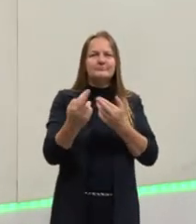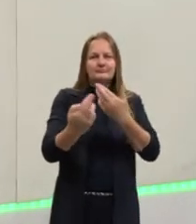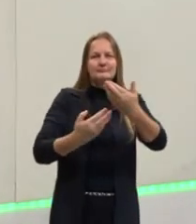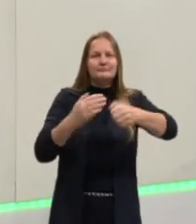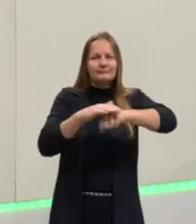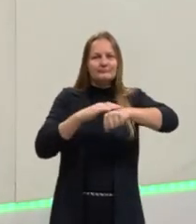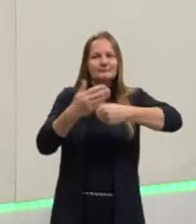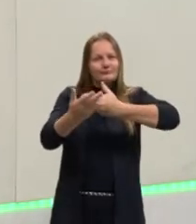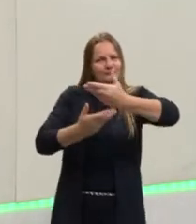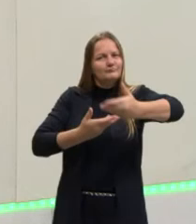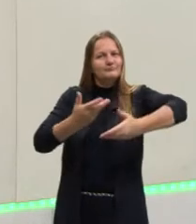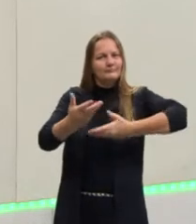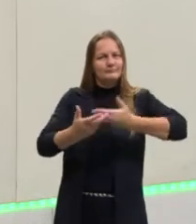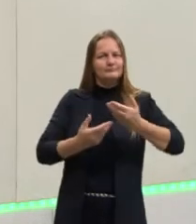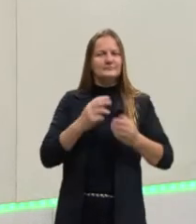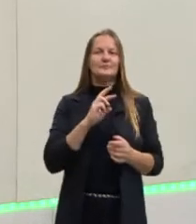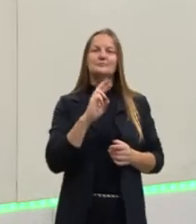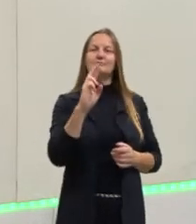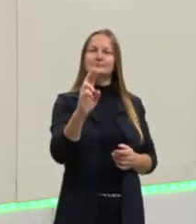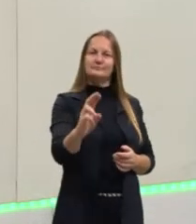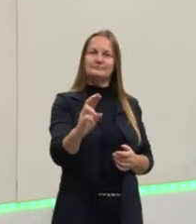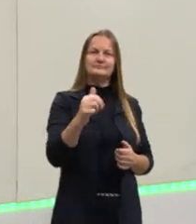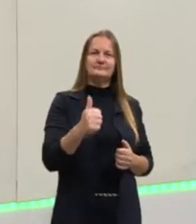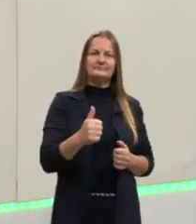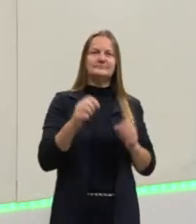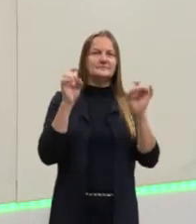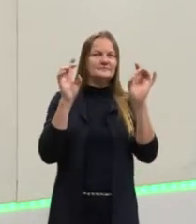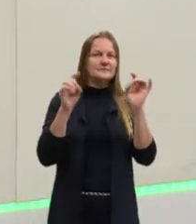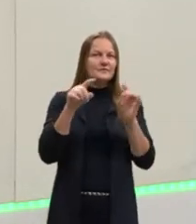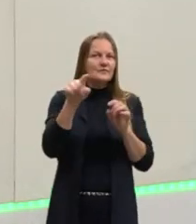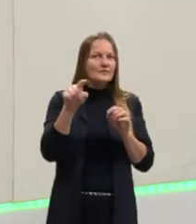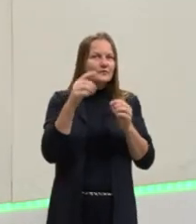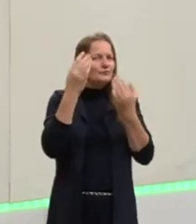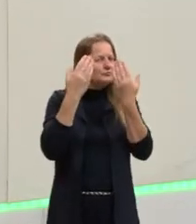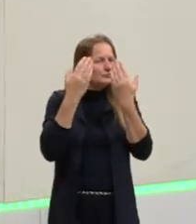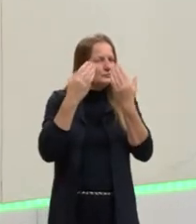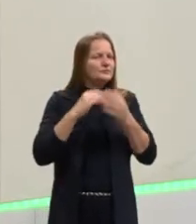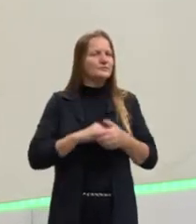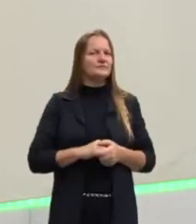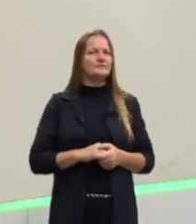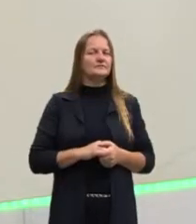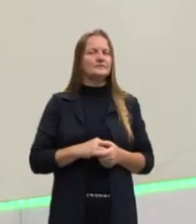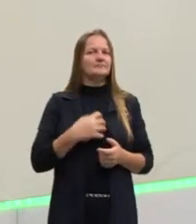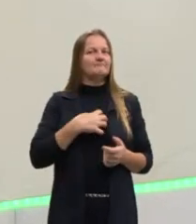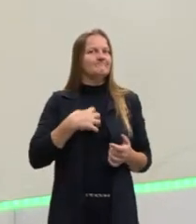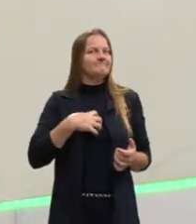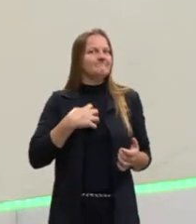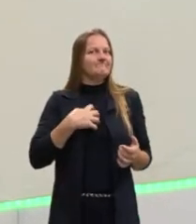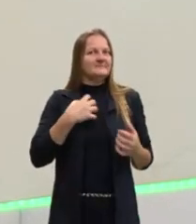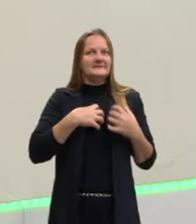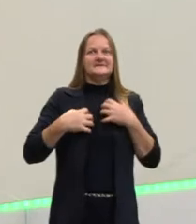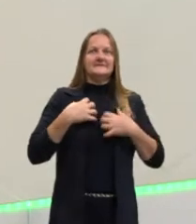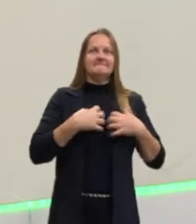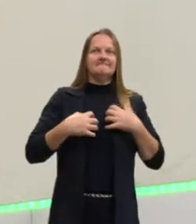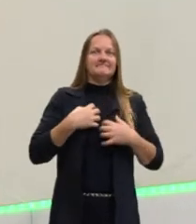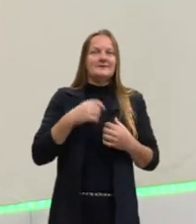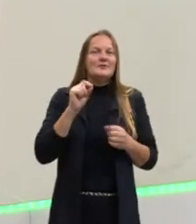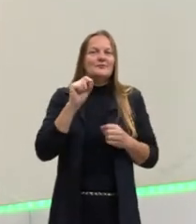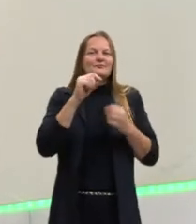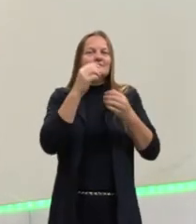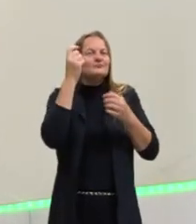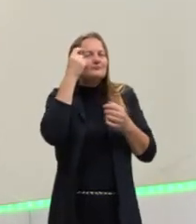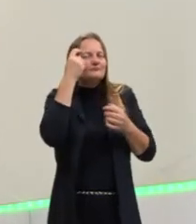a gente consiga dar um retorno para vocês, especificamente onde vocês têm as angústias e as dúvidas sobre